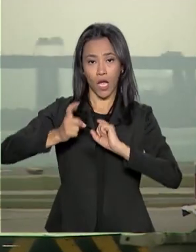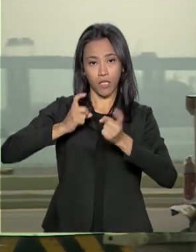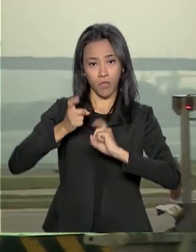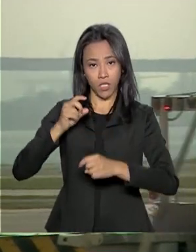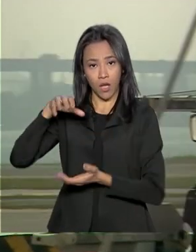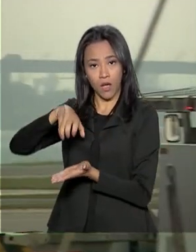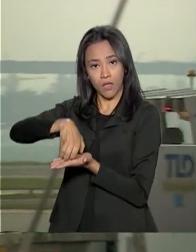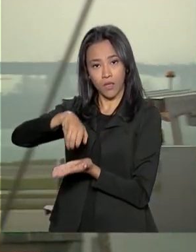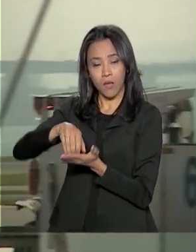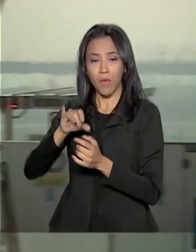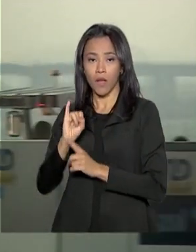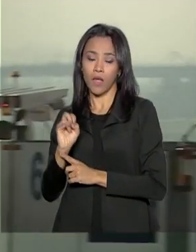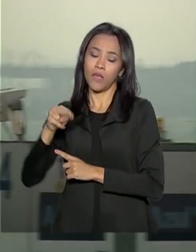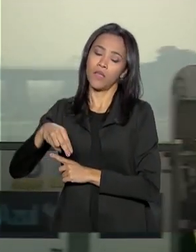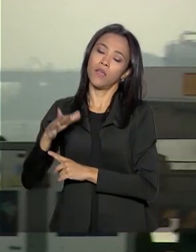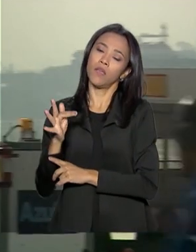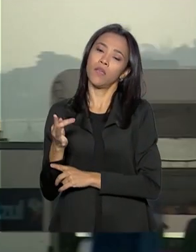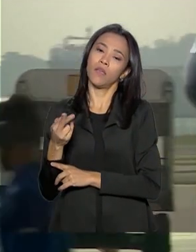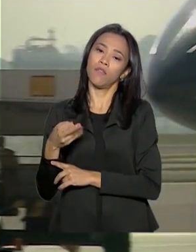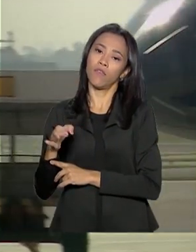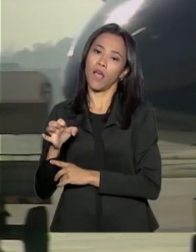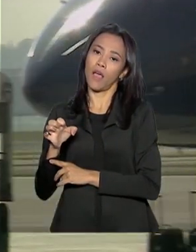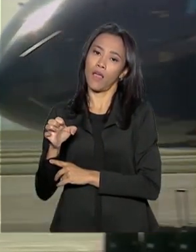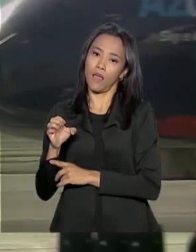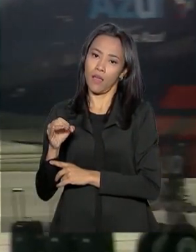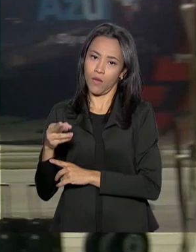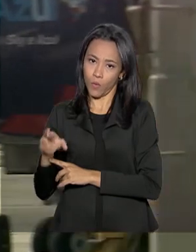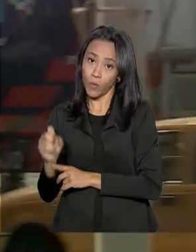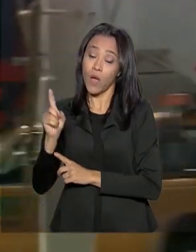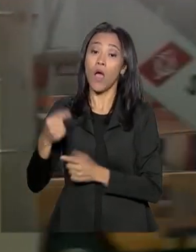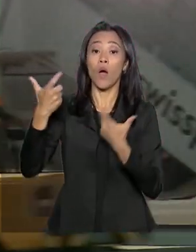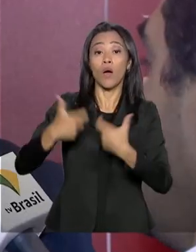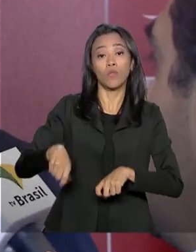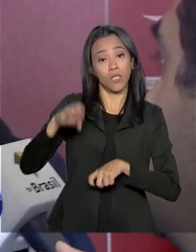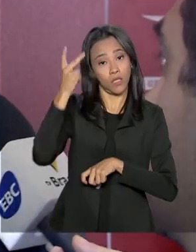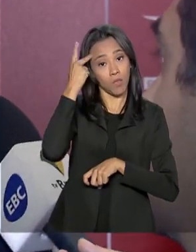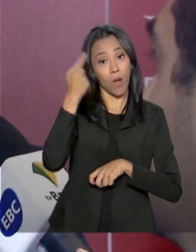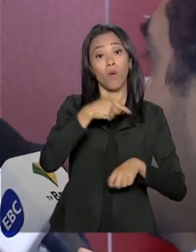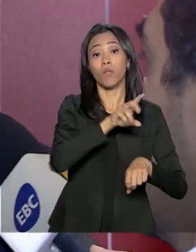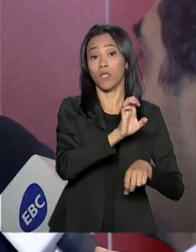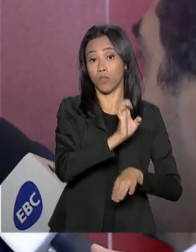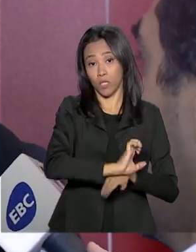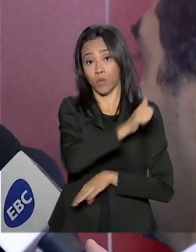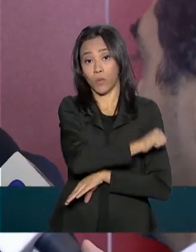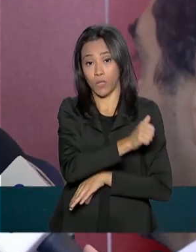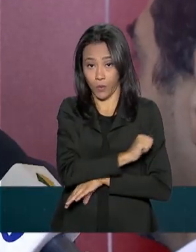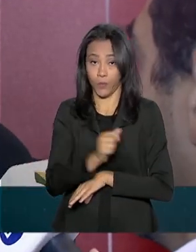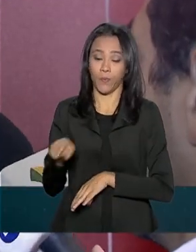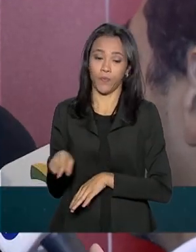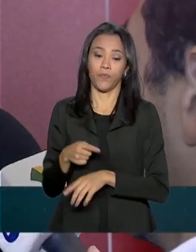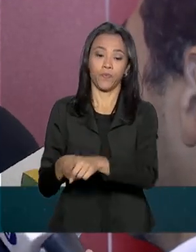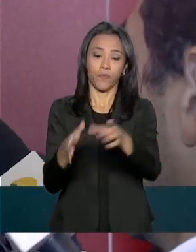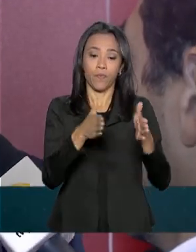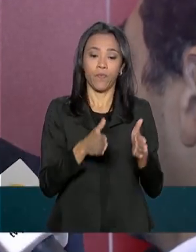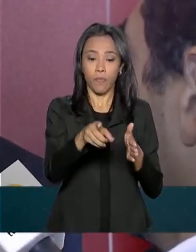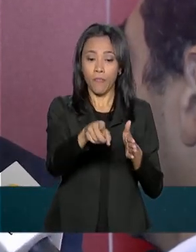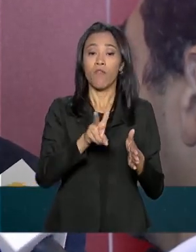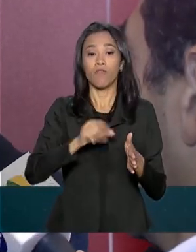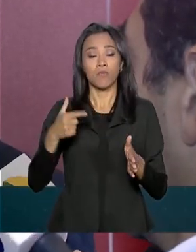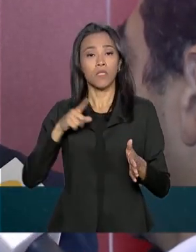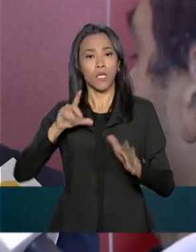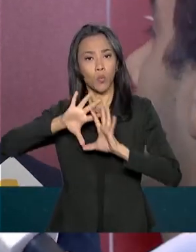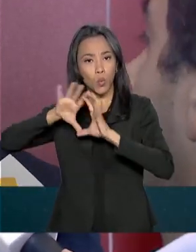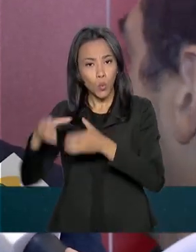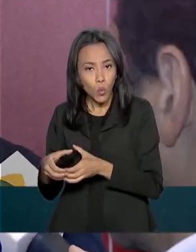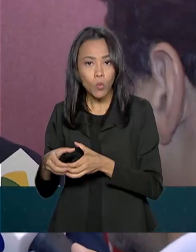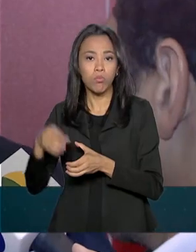inclusive de Congonhas, em São Paulo, e o Santos Dumont, no Rio de Janeiro. Nós vamos ter um bloco encabeçado por Congonhas e um bloco